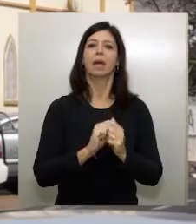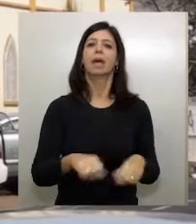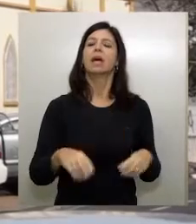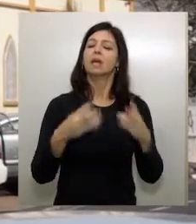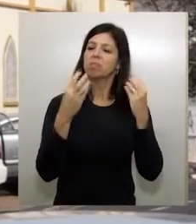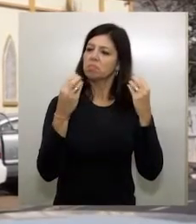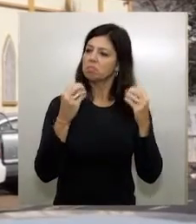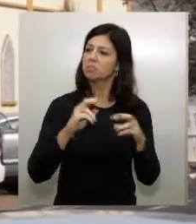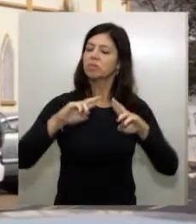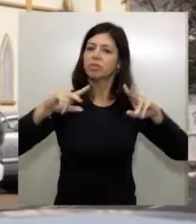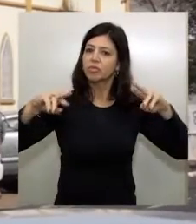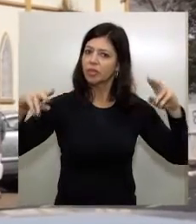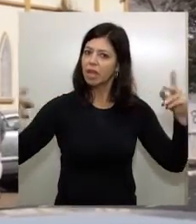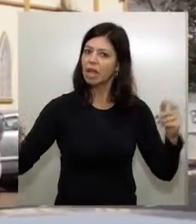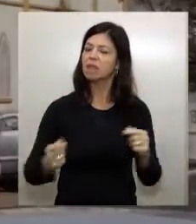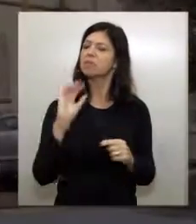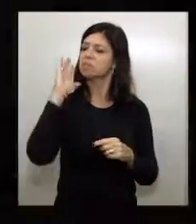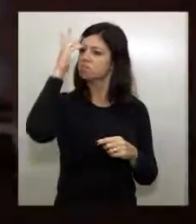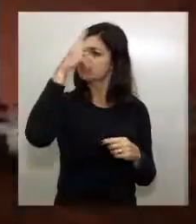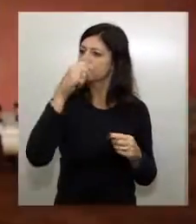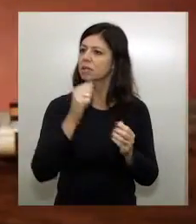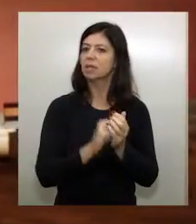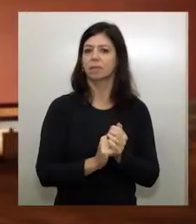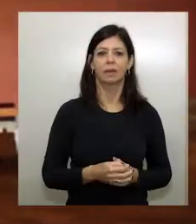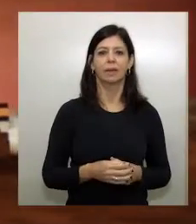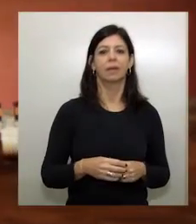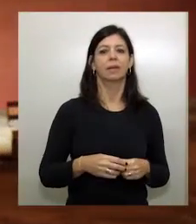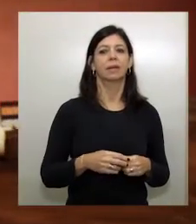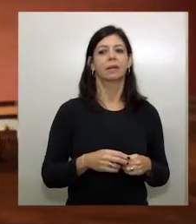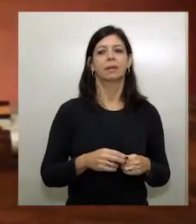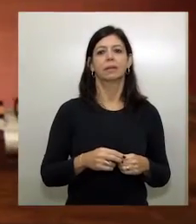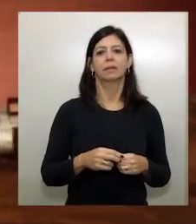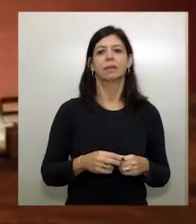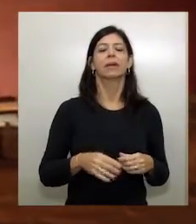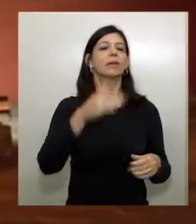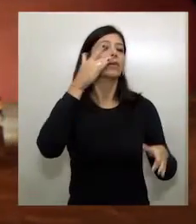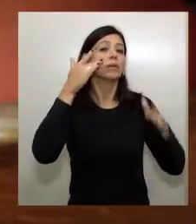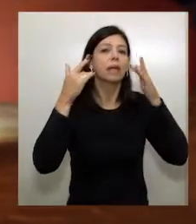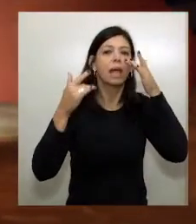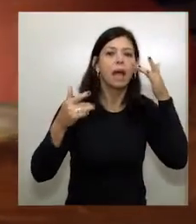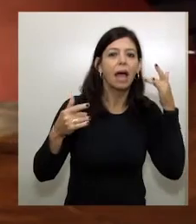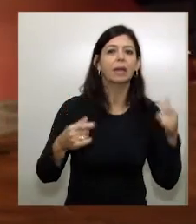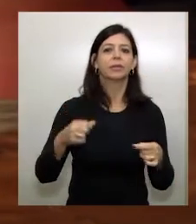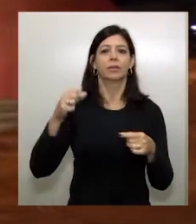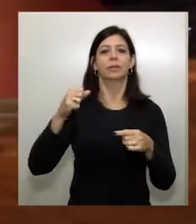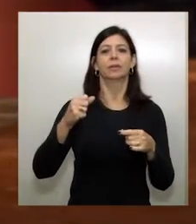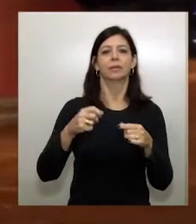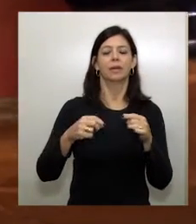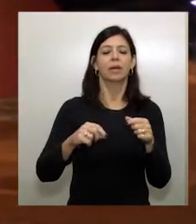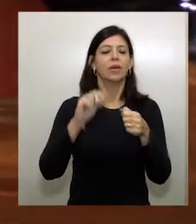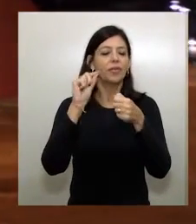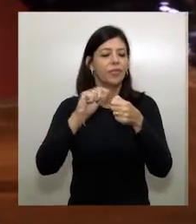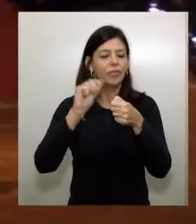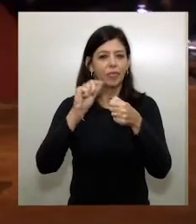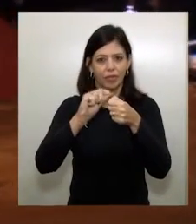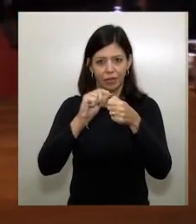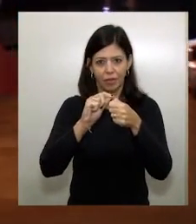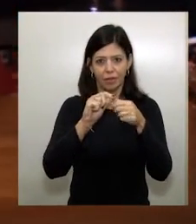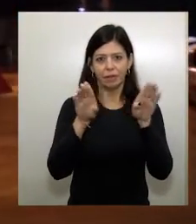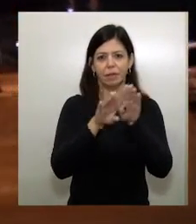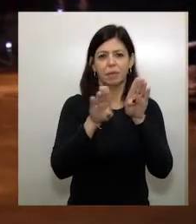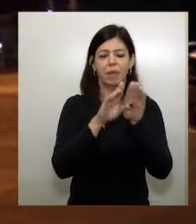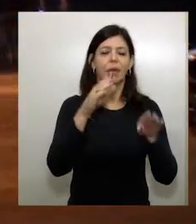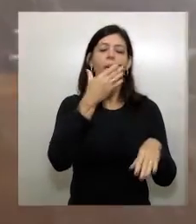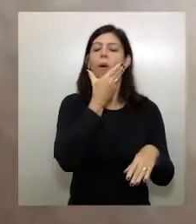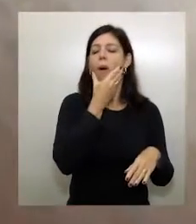enchem os olhos por sua beleza. Saindo um pouco do centro, nos deparamos com o Teatro Estadual Maestro Francisco